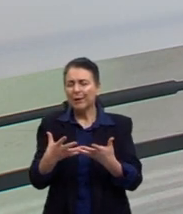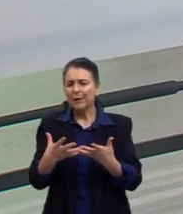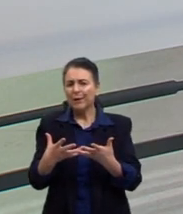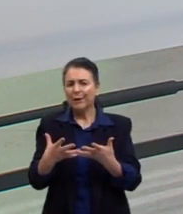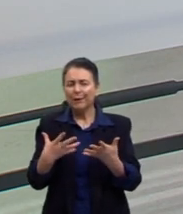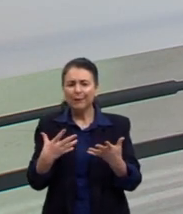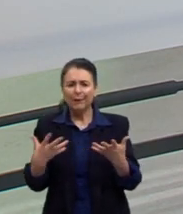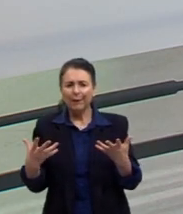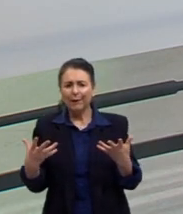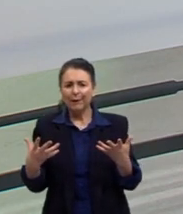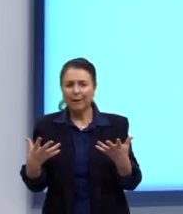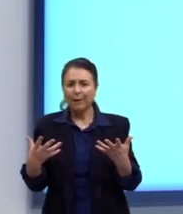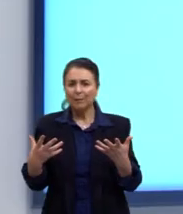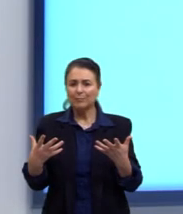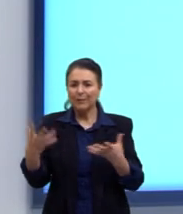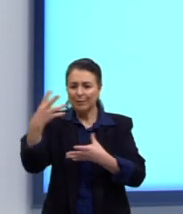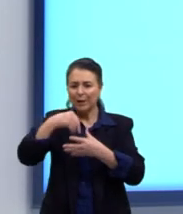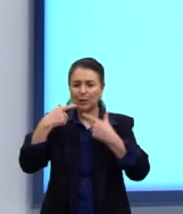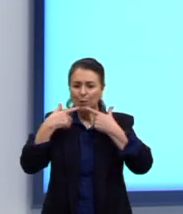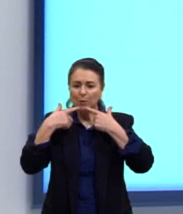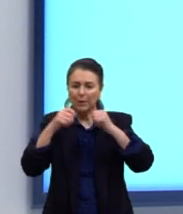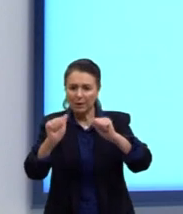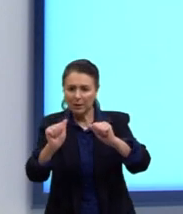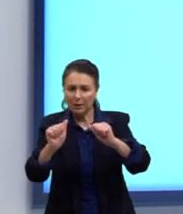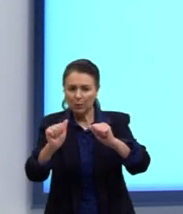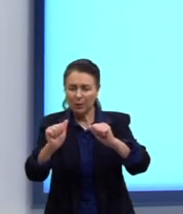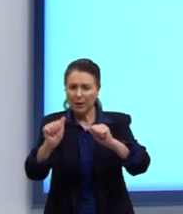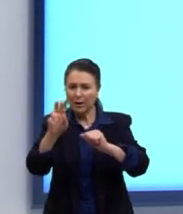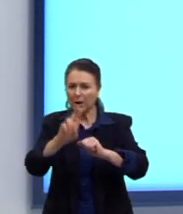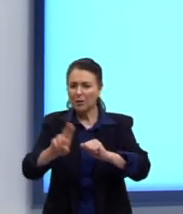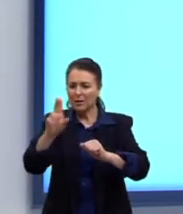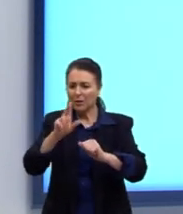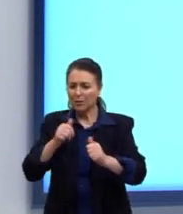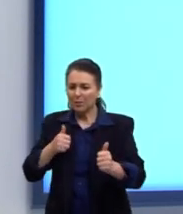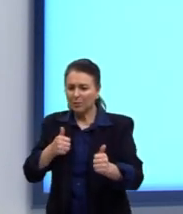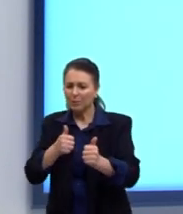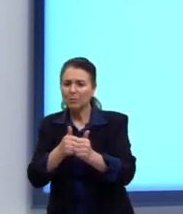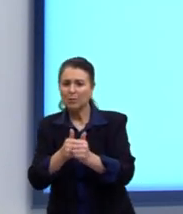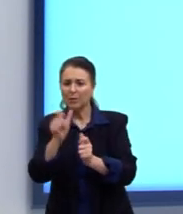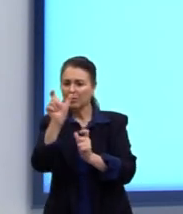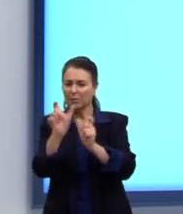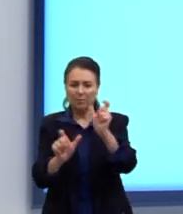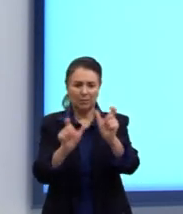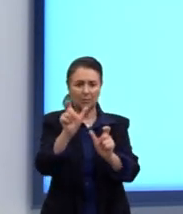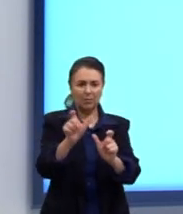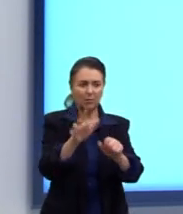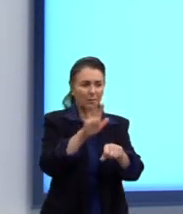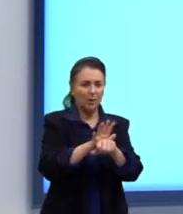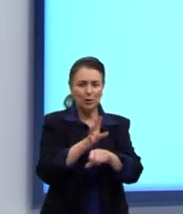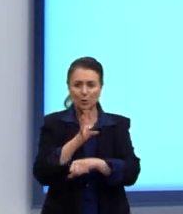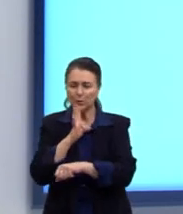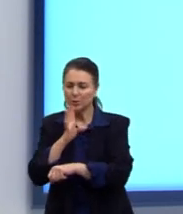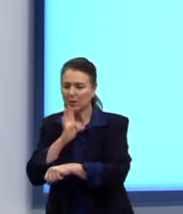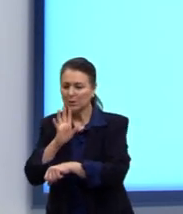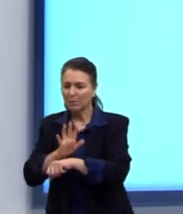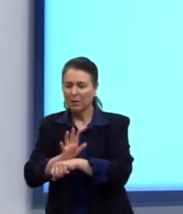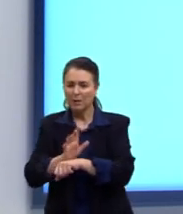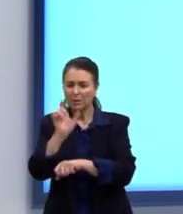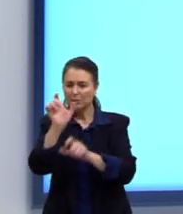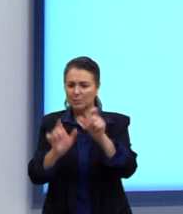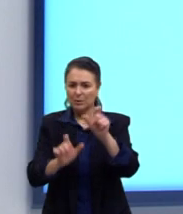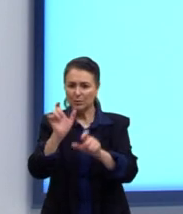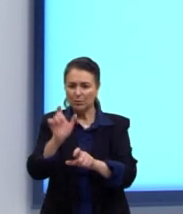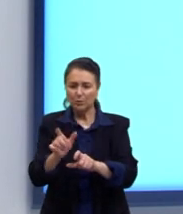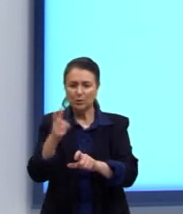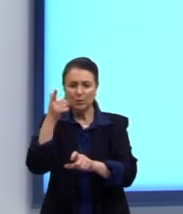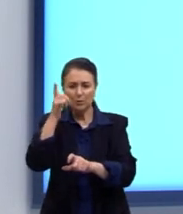recurso linguístico para nos aproximar das pessoas. Quanto mais a gente conhece as pessoas, mais a gente